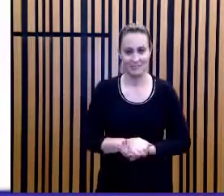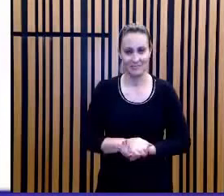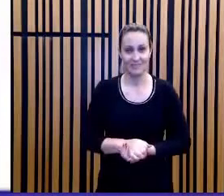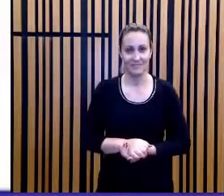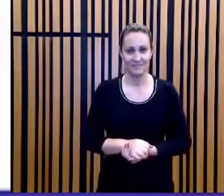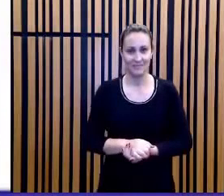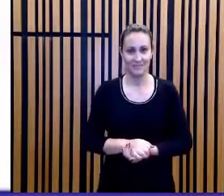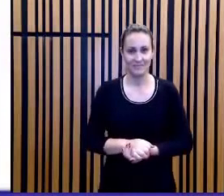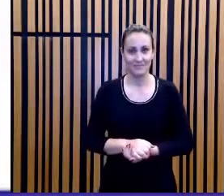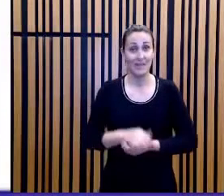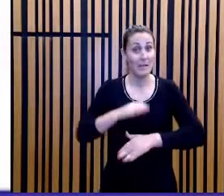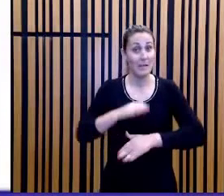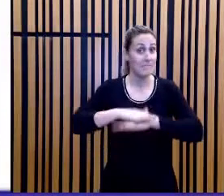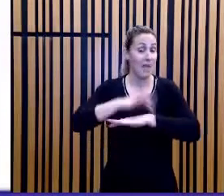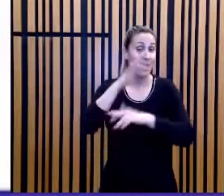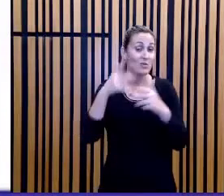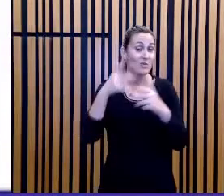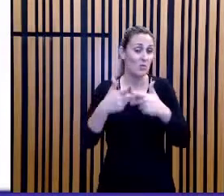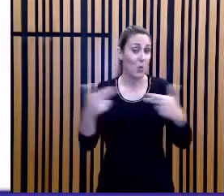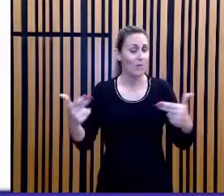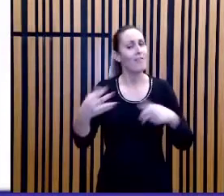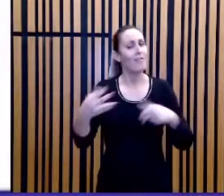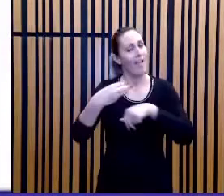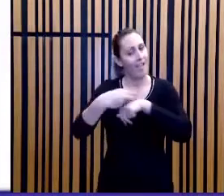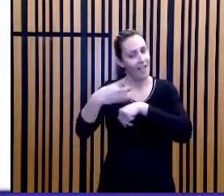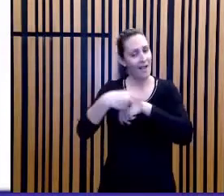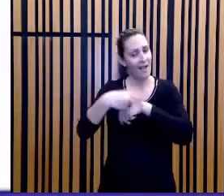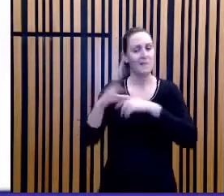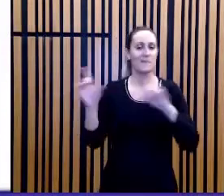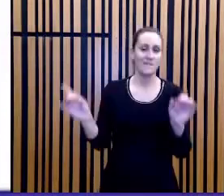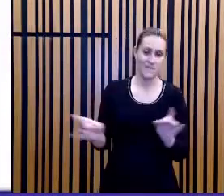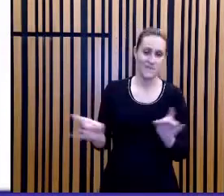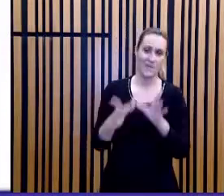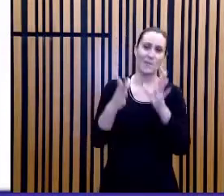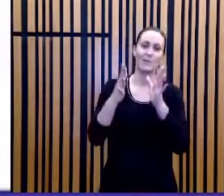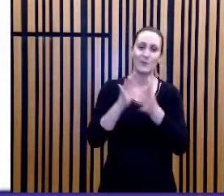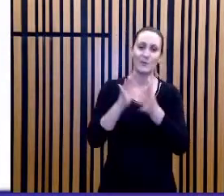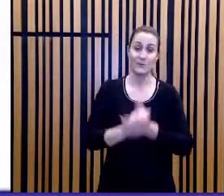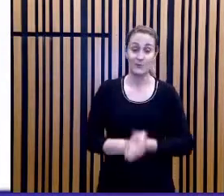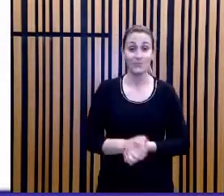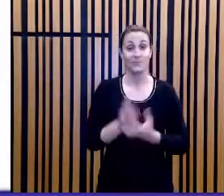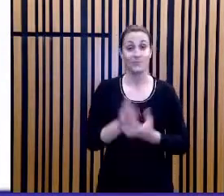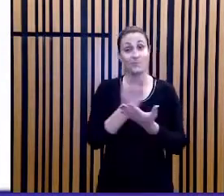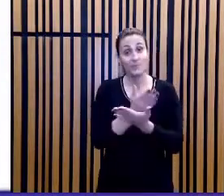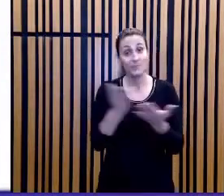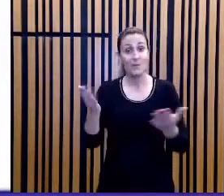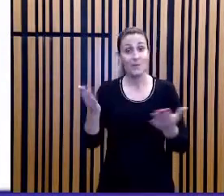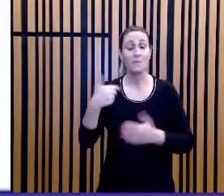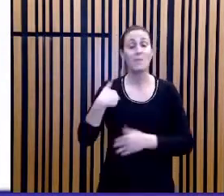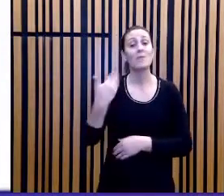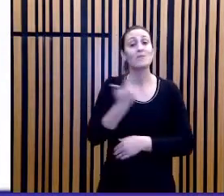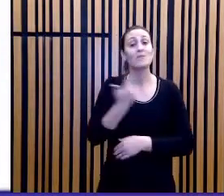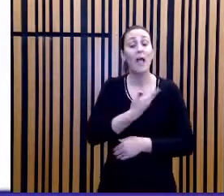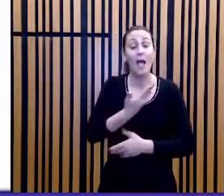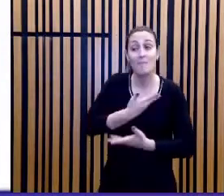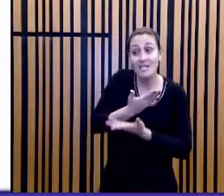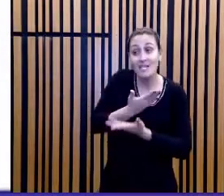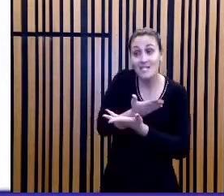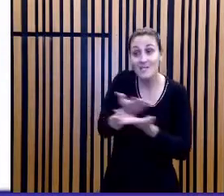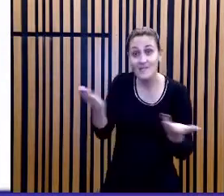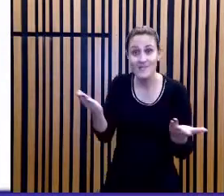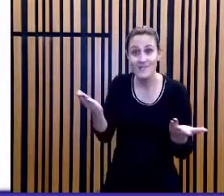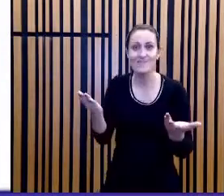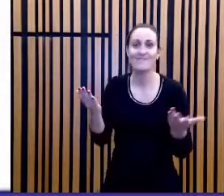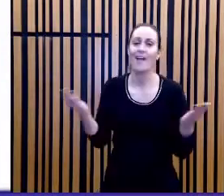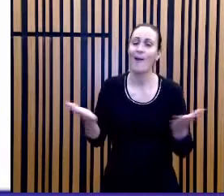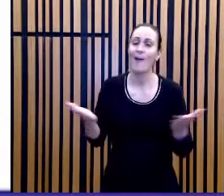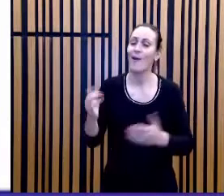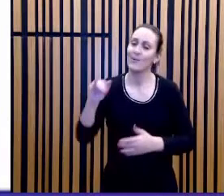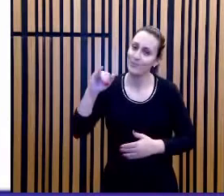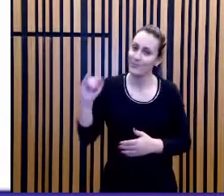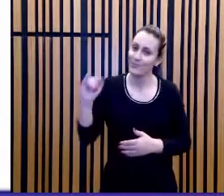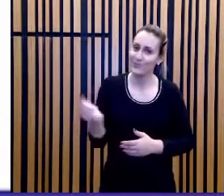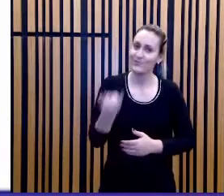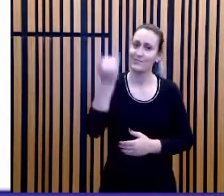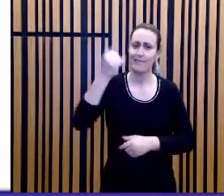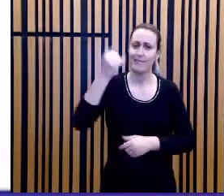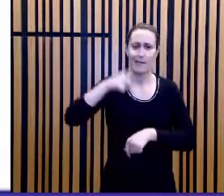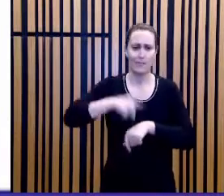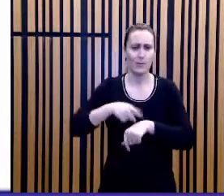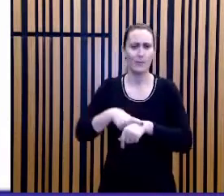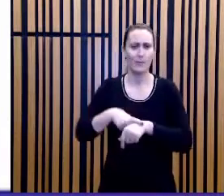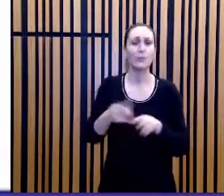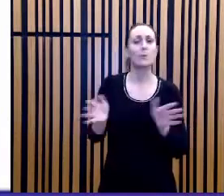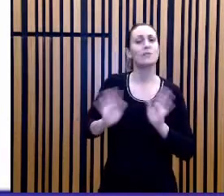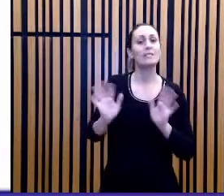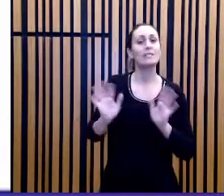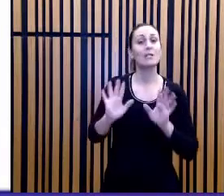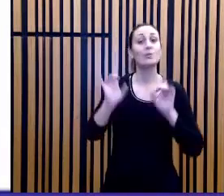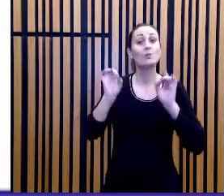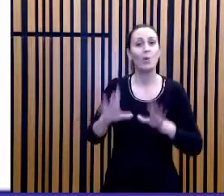Fora isso, o recado está dado. Minhas amigas, meus amigos do evento Unisinos Conecta, eu quero aproveitar esse momento não só para agradecer, mas